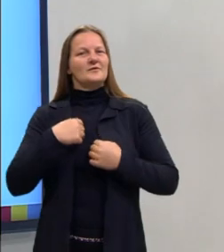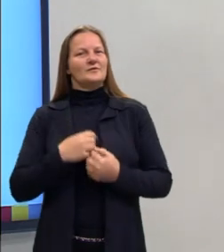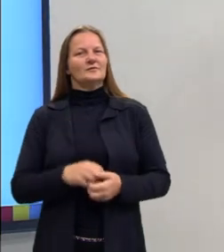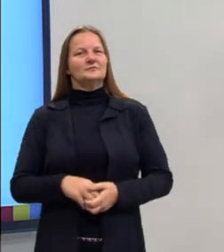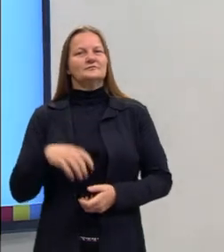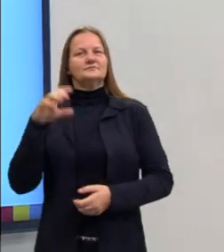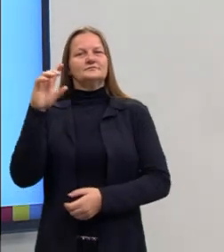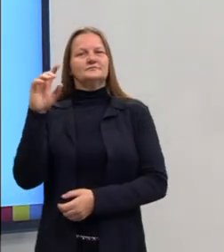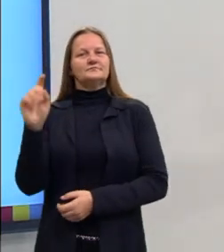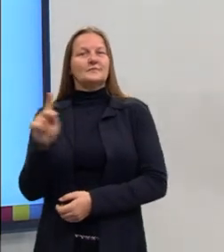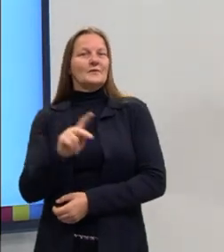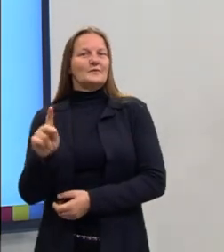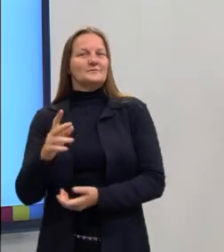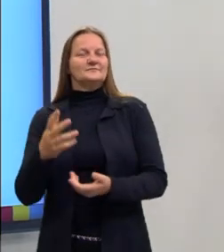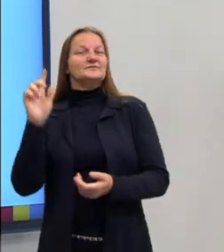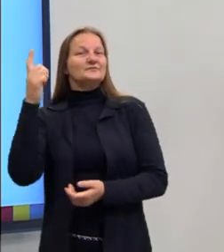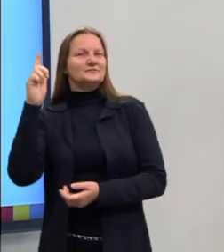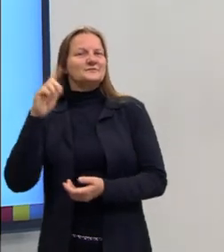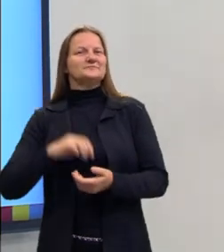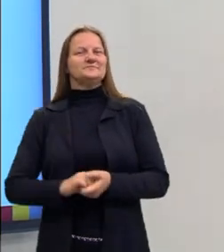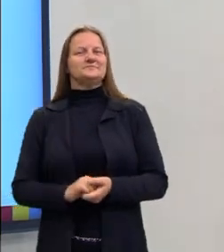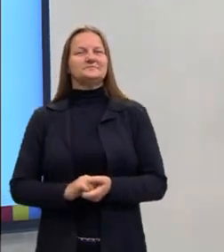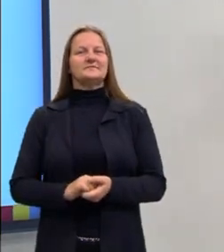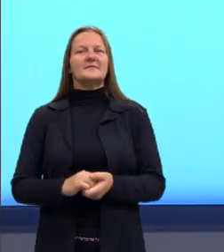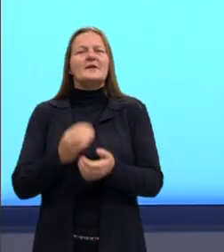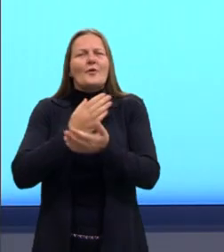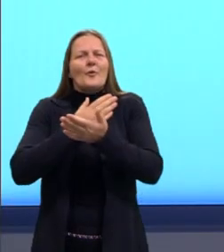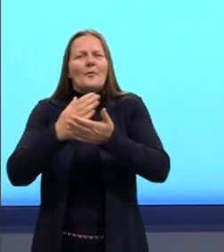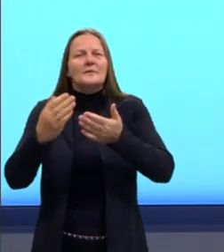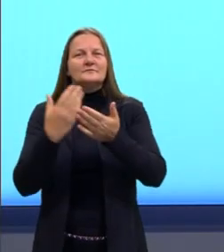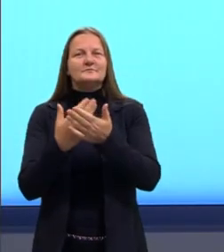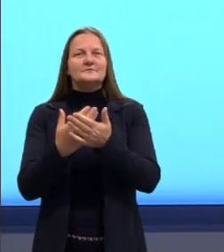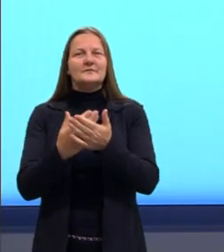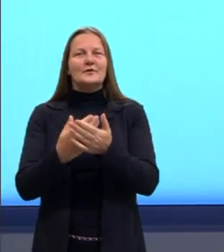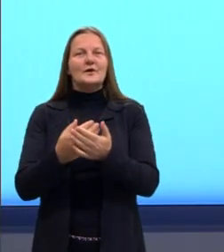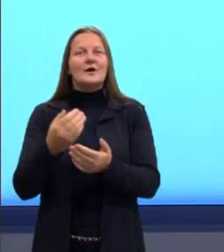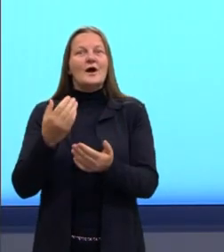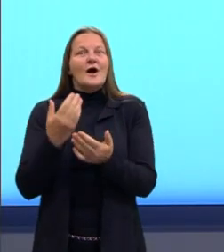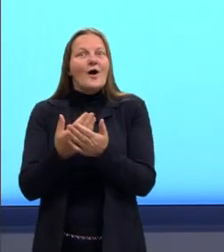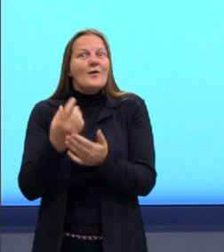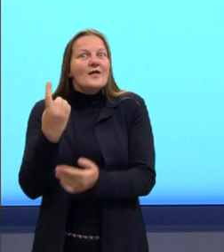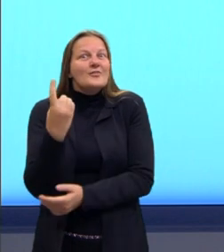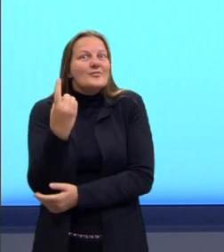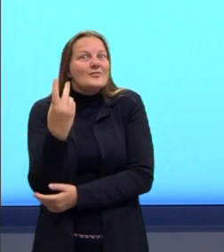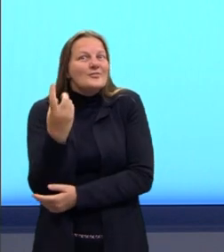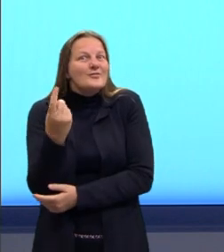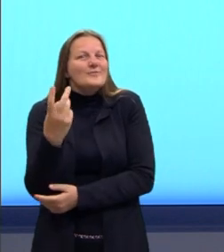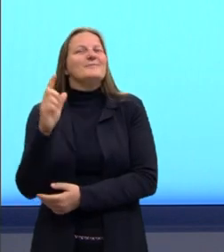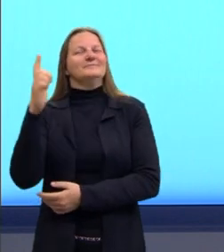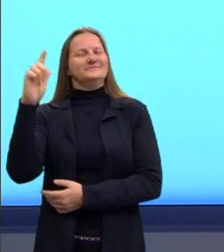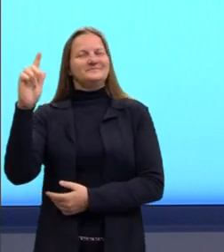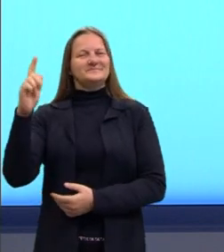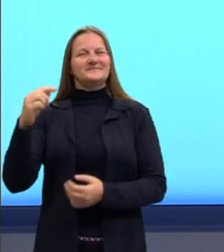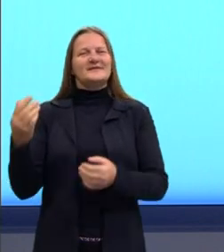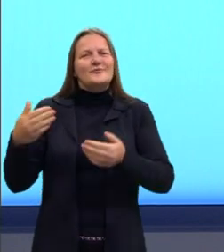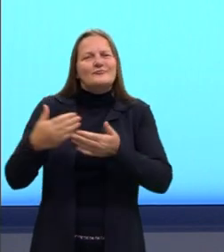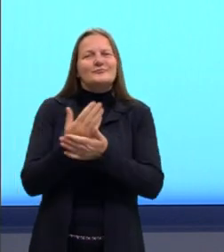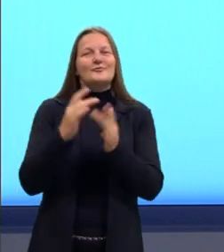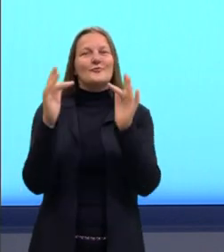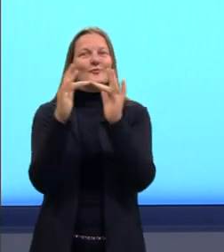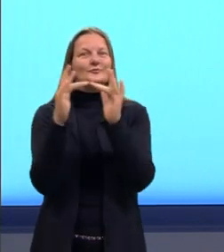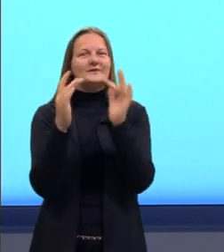professor Douglas. Todo início de aula, então, nós já estamos aí na nossa aula 12, já entramos aqui com nossos